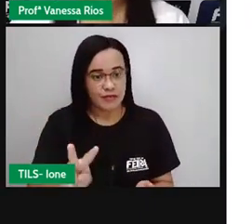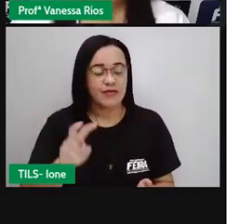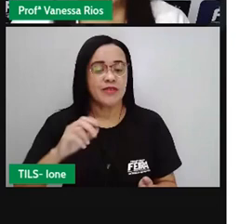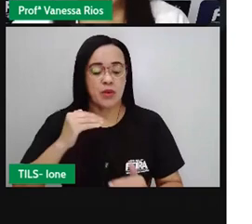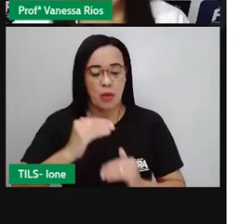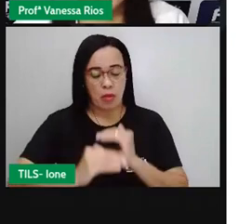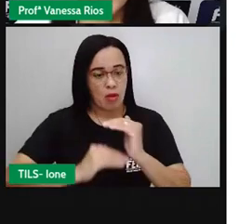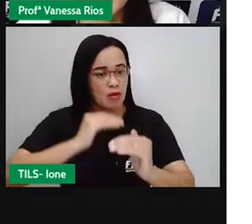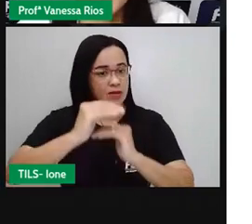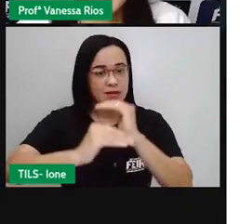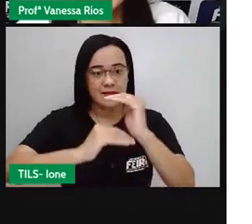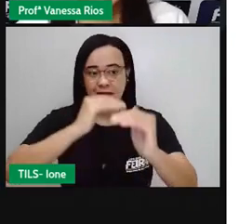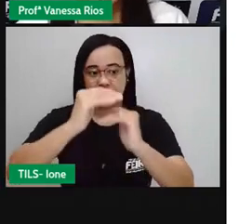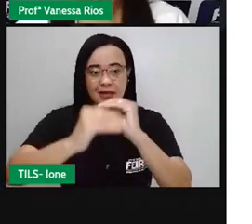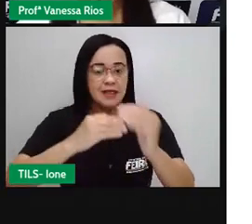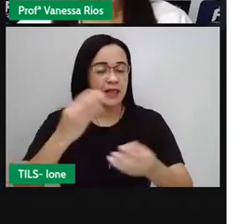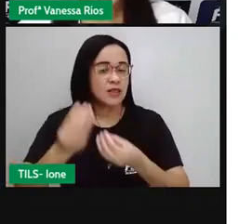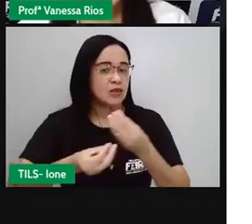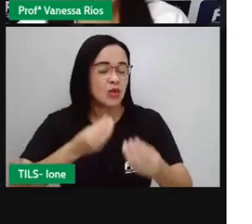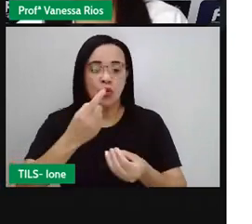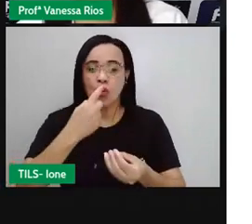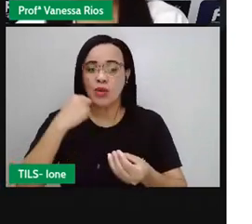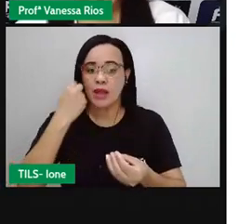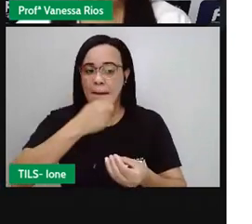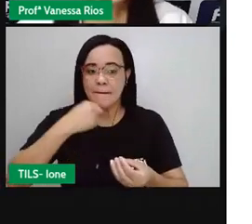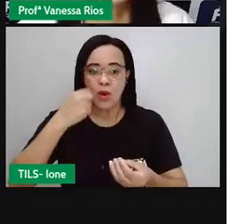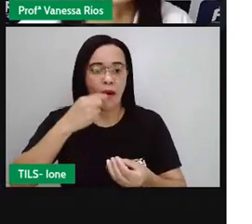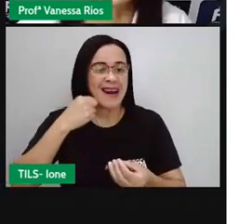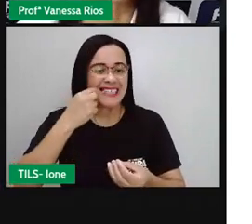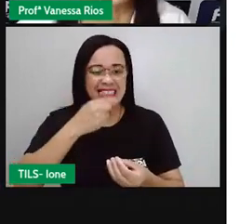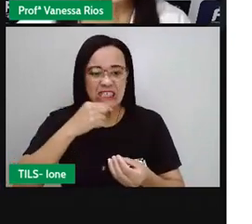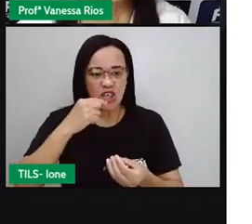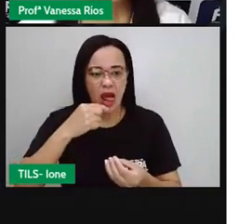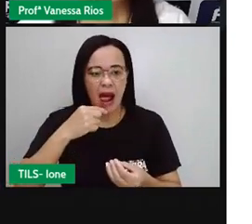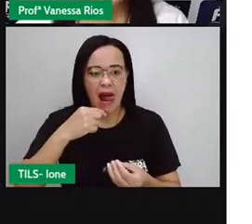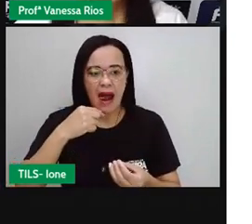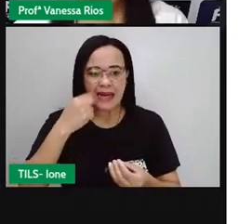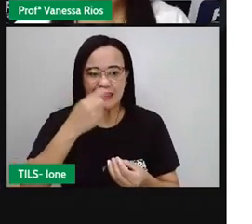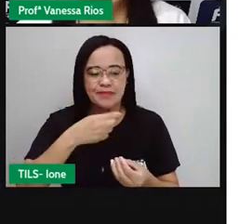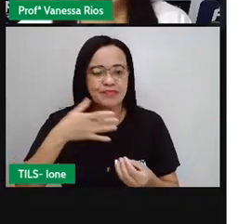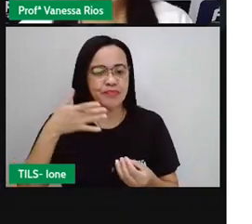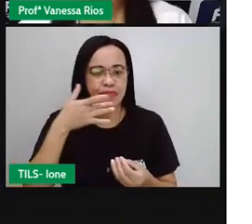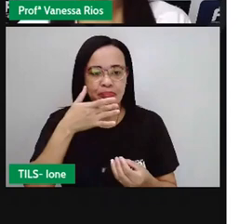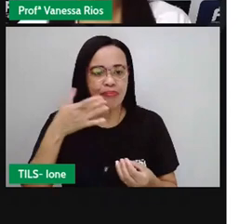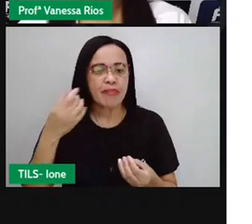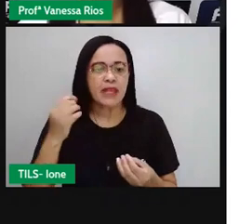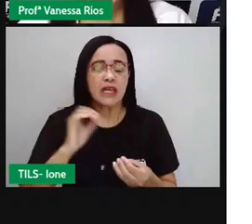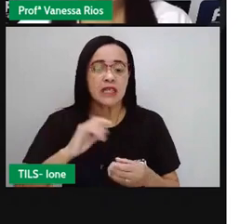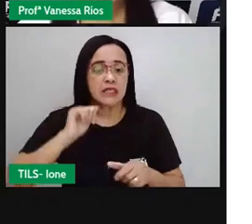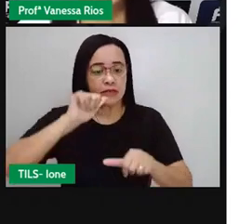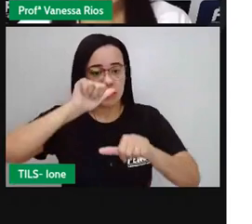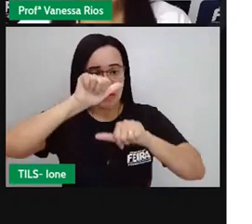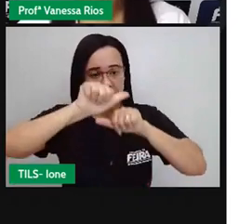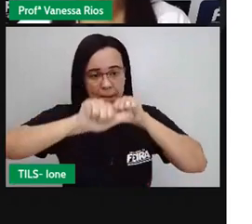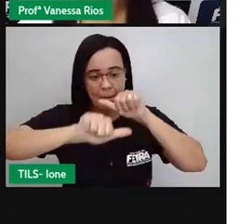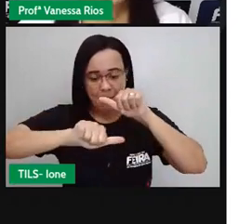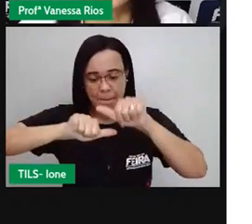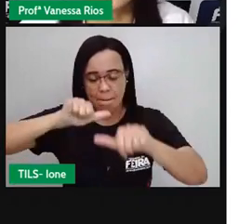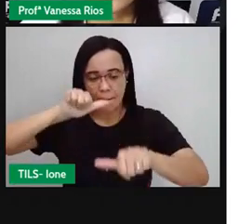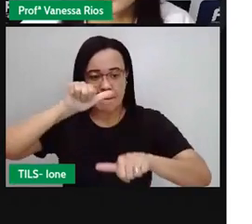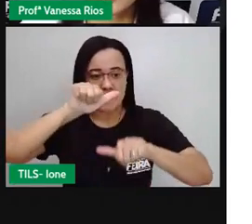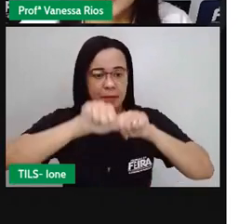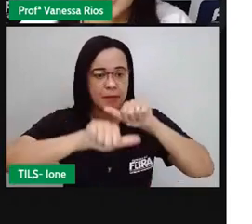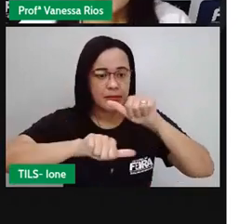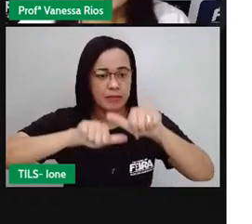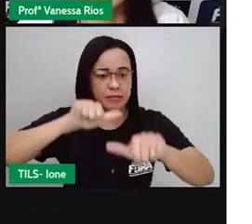inicia na boca, não é? Ficou com os dentes, a língua, a saliva, vai transformando esse alimento em outro